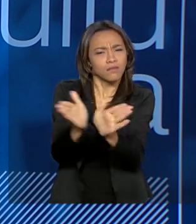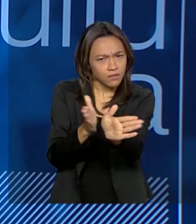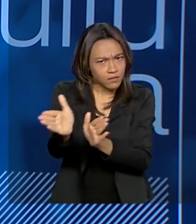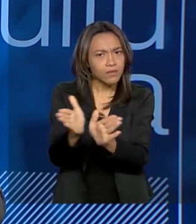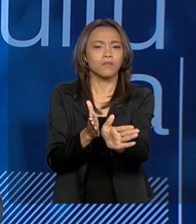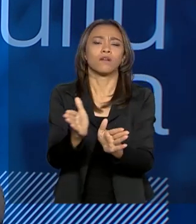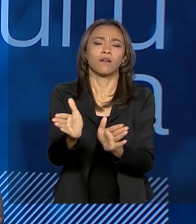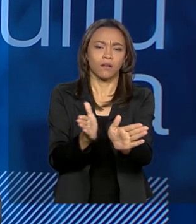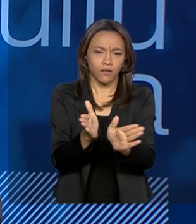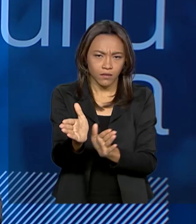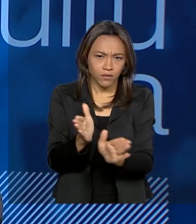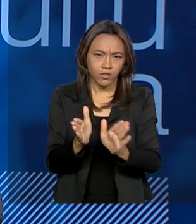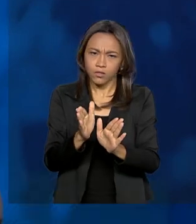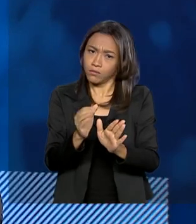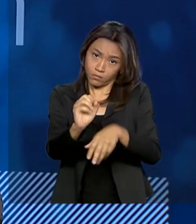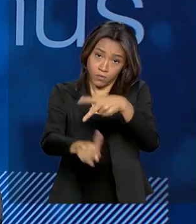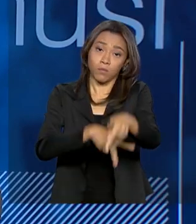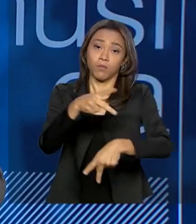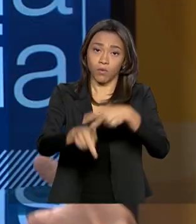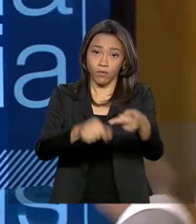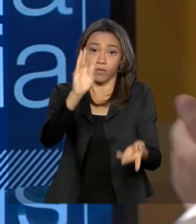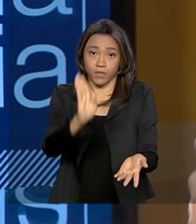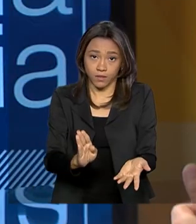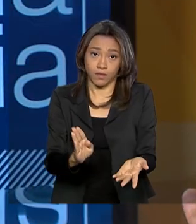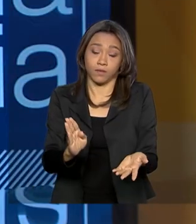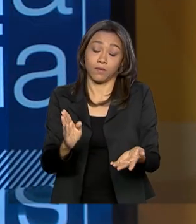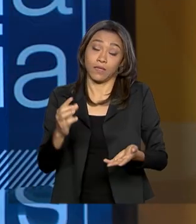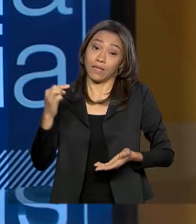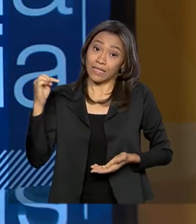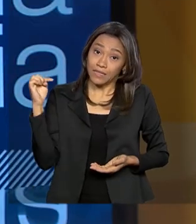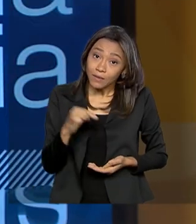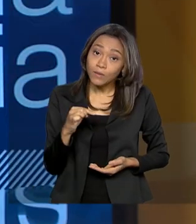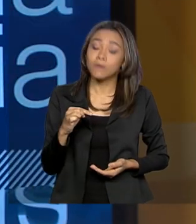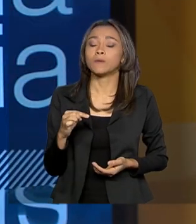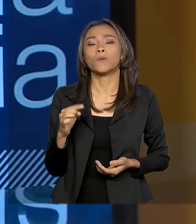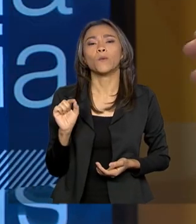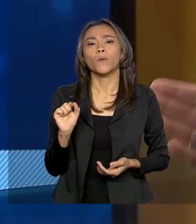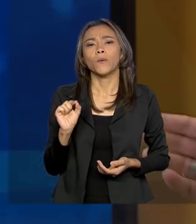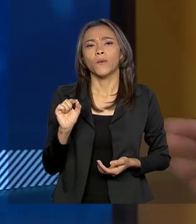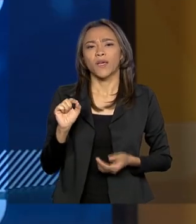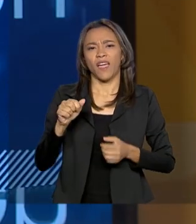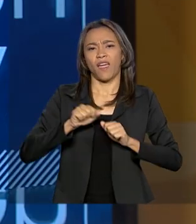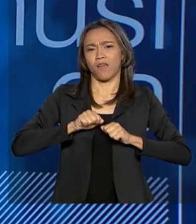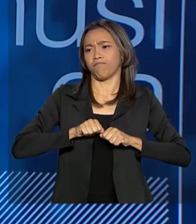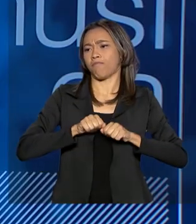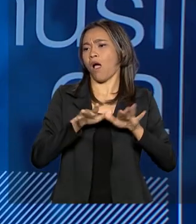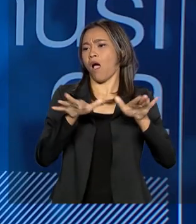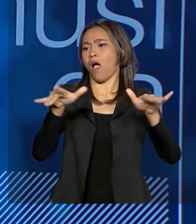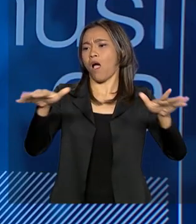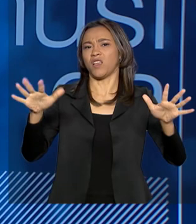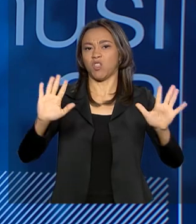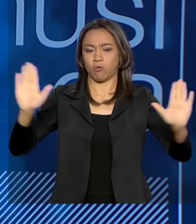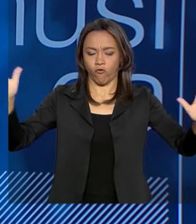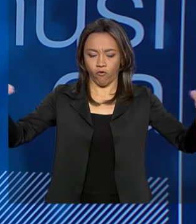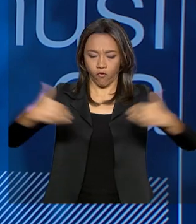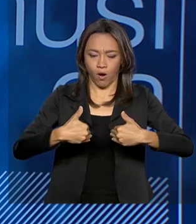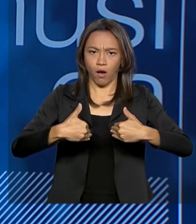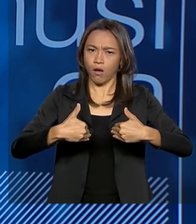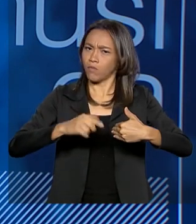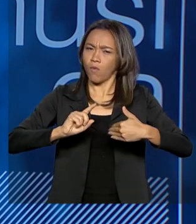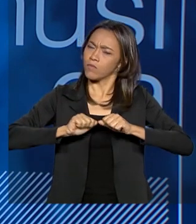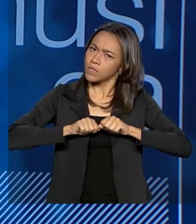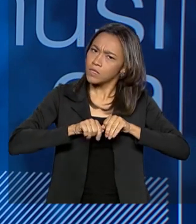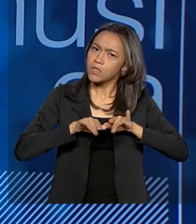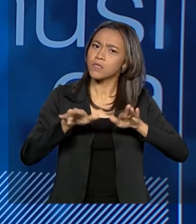para o povo brasileiro. E, dentro disso, entra a questão da descentralização dos recursos, entra a